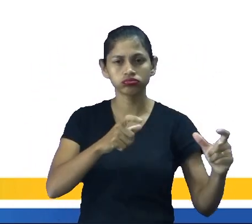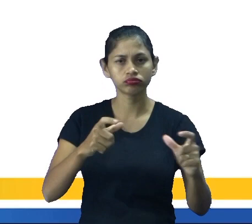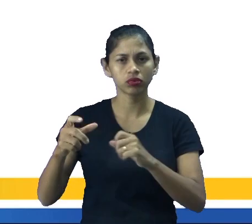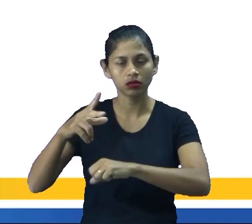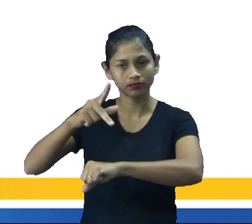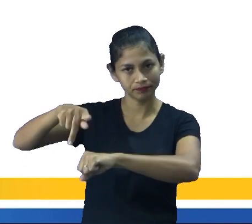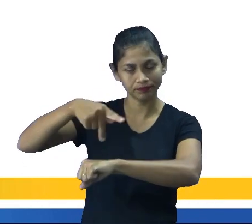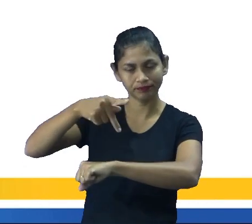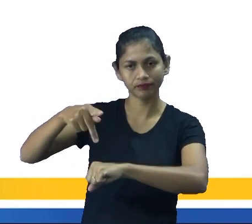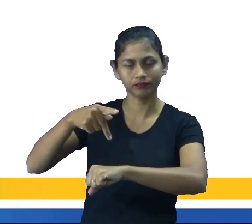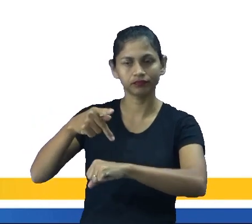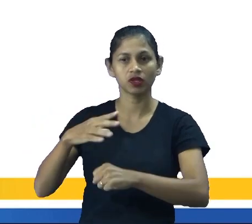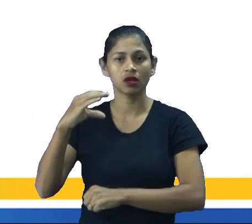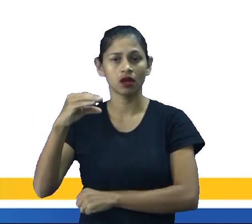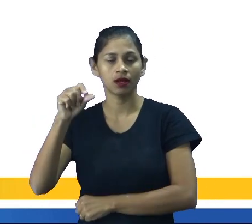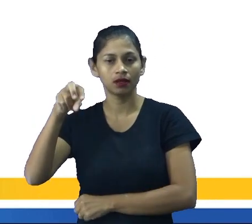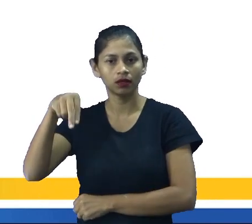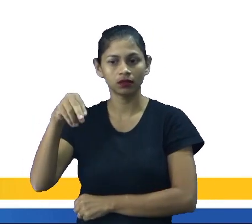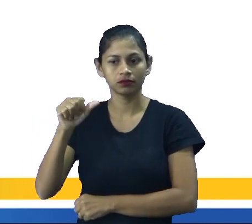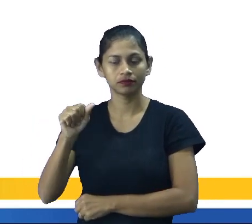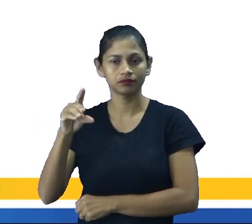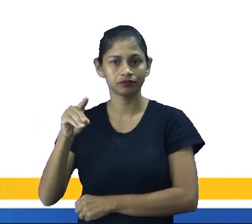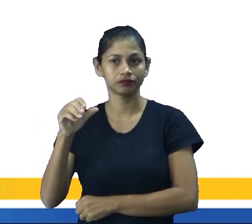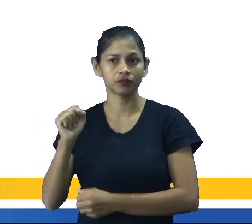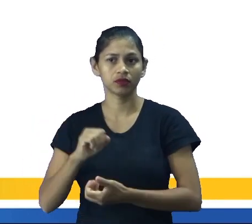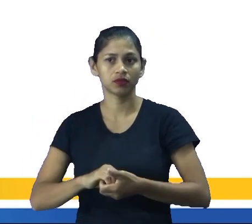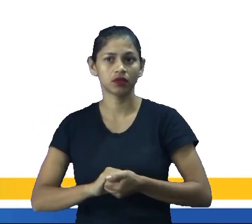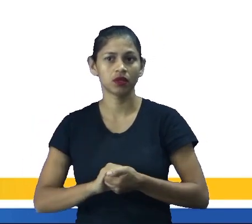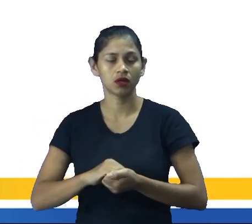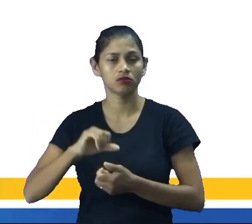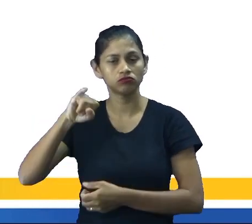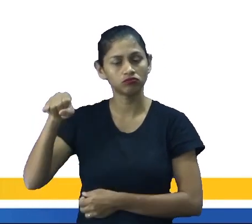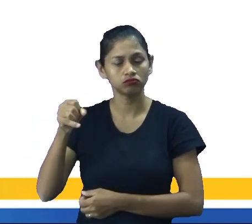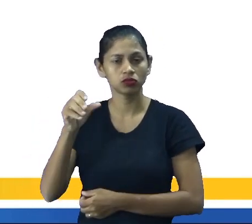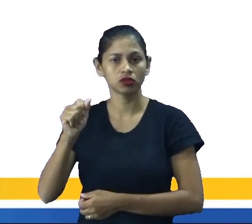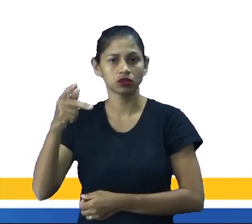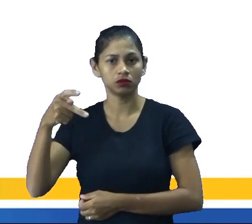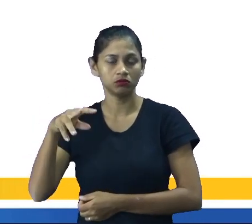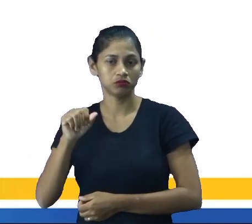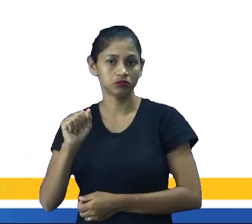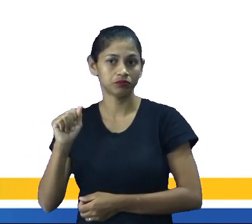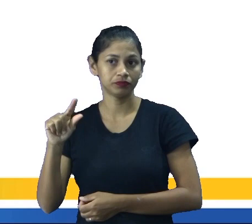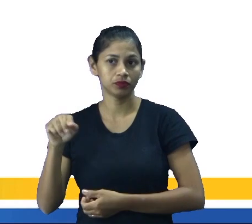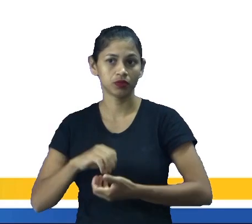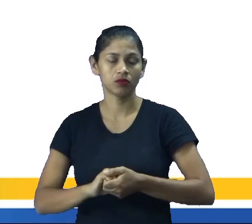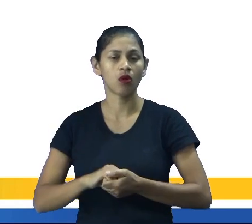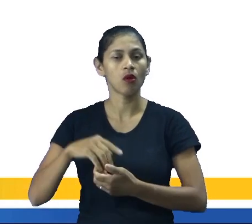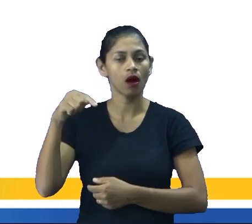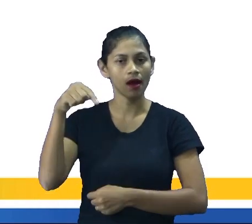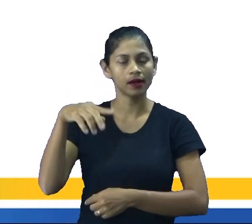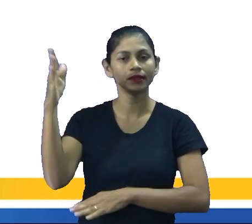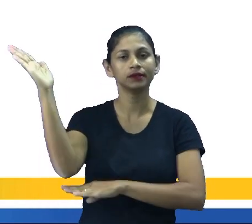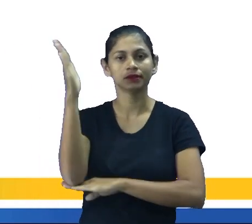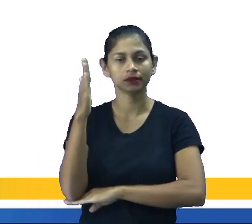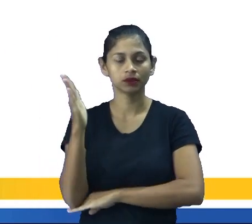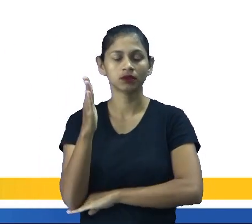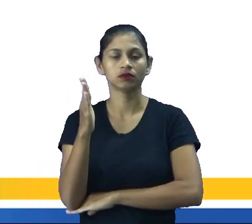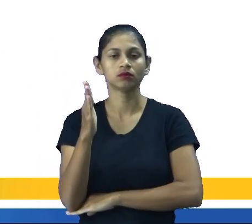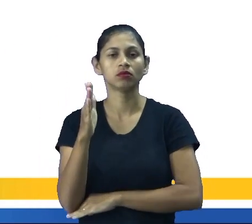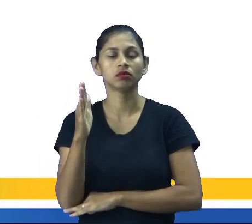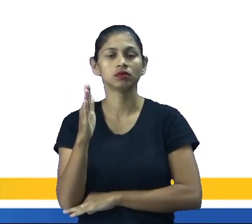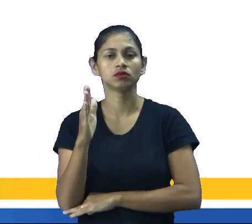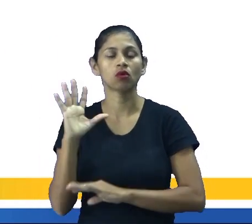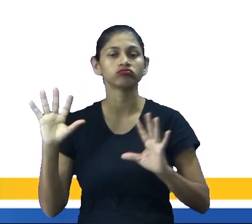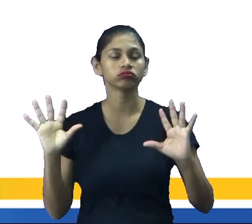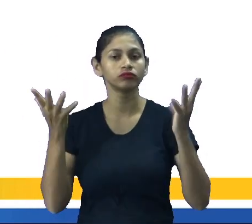Itália, Reino Unido, Suécia e Japão. No Brasil, ele é comemorado em 12 de junho,